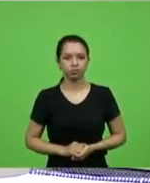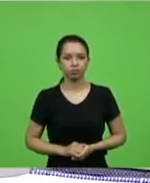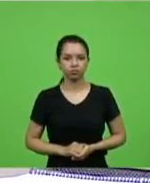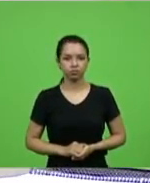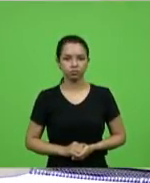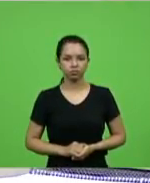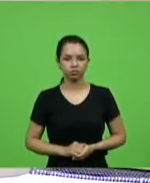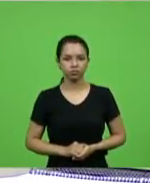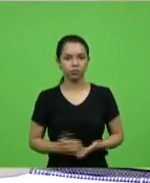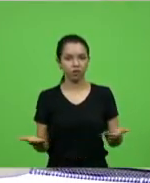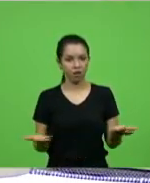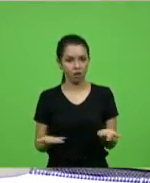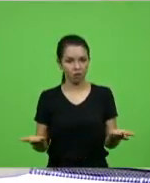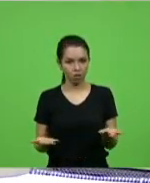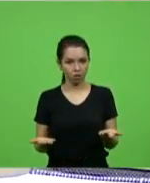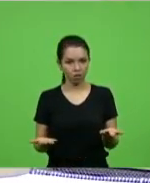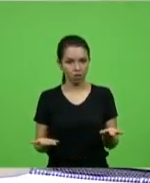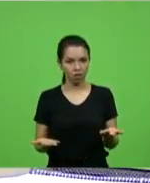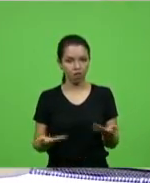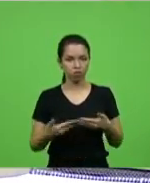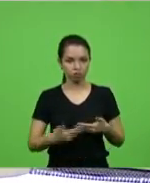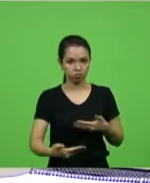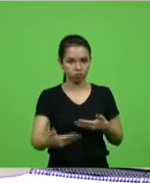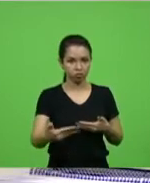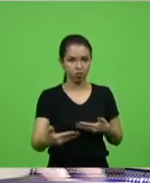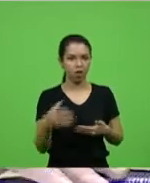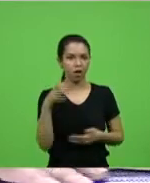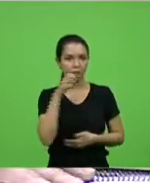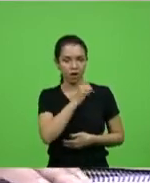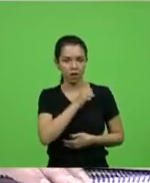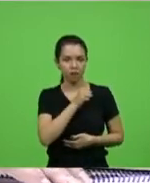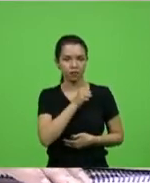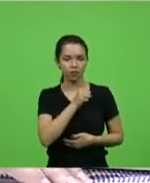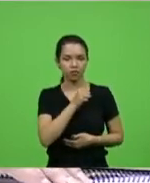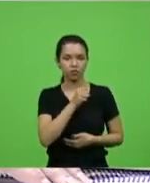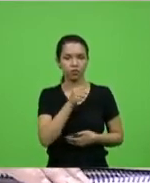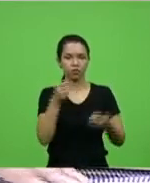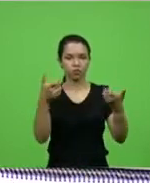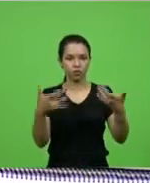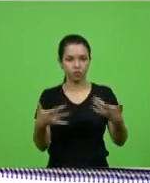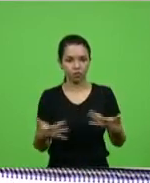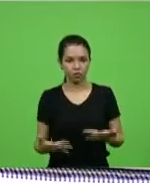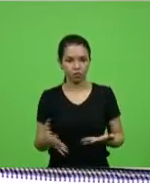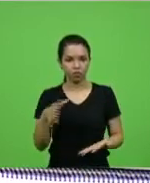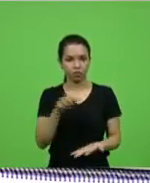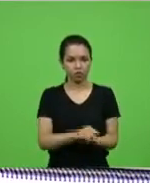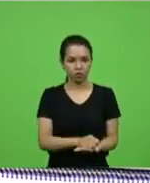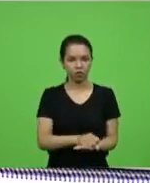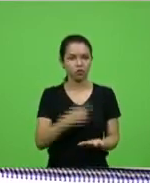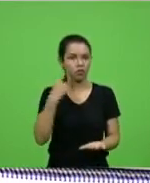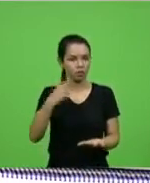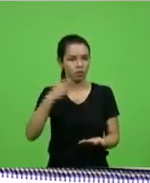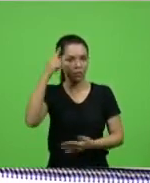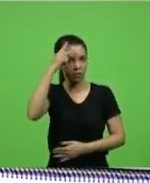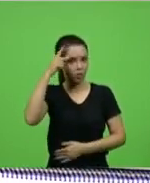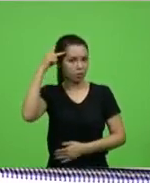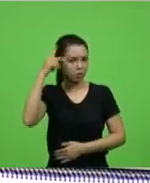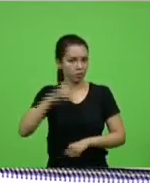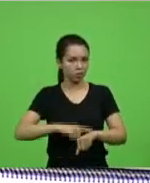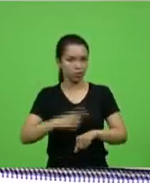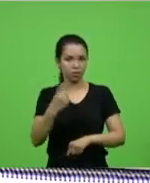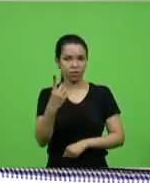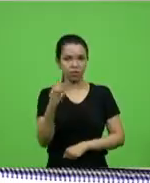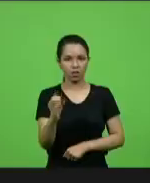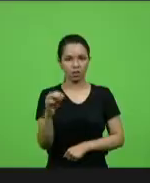Entraremos agora em breves explicações. Quem está inscrita é a deputada Paulinha. Por 10 minutos,